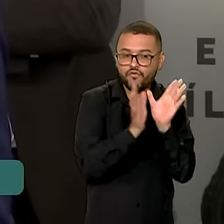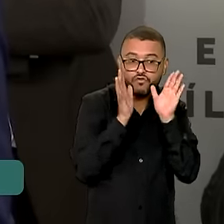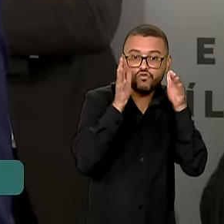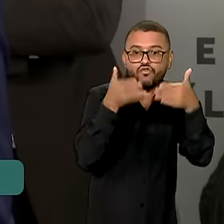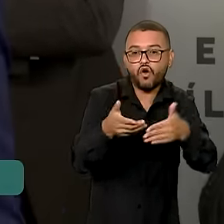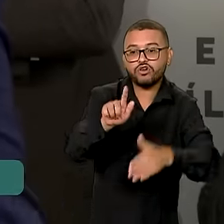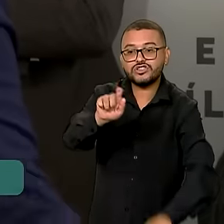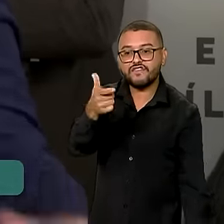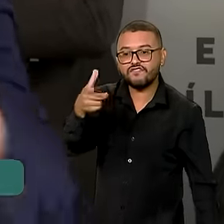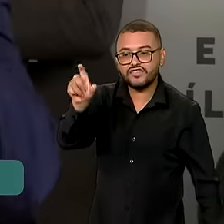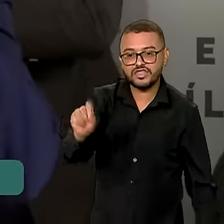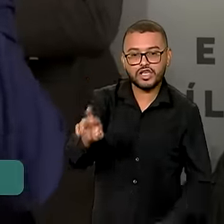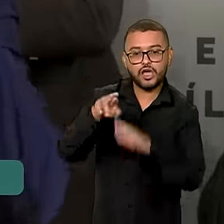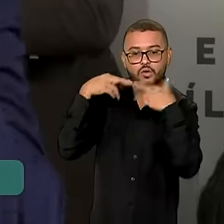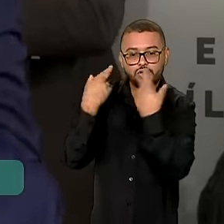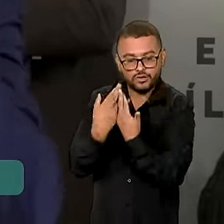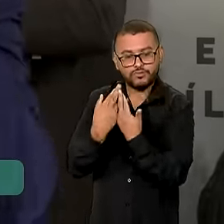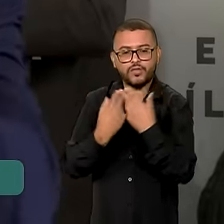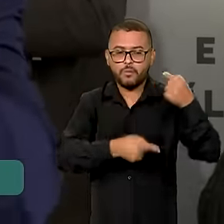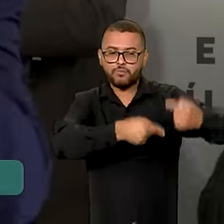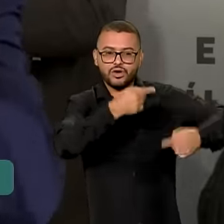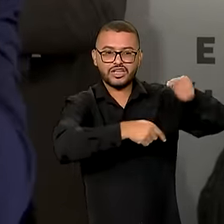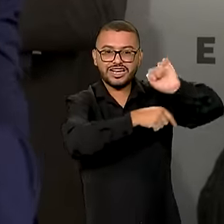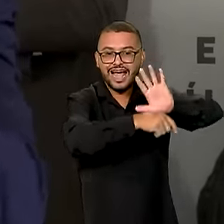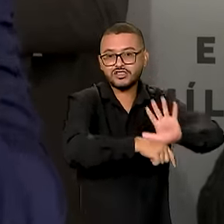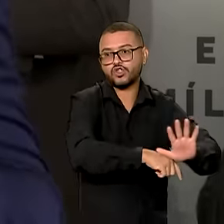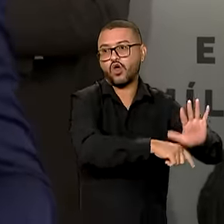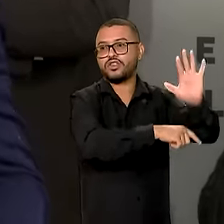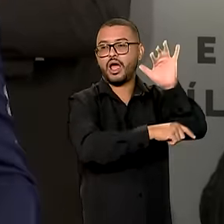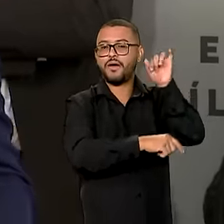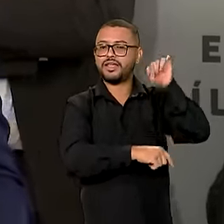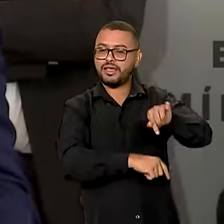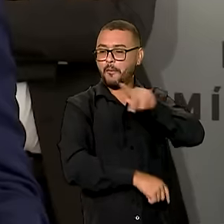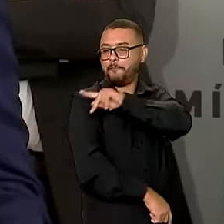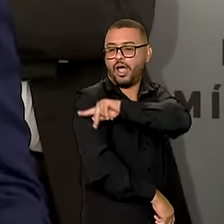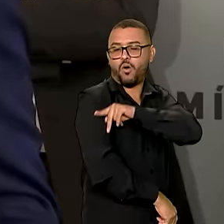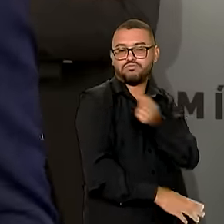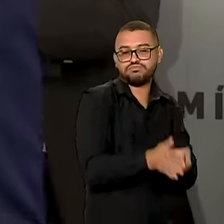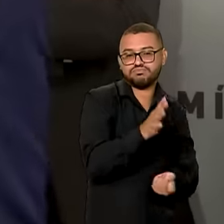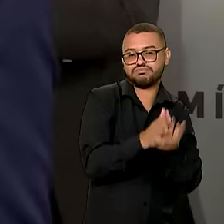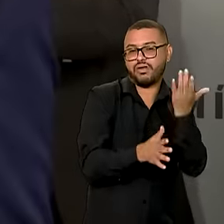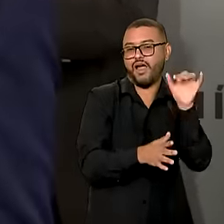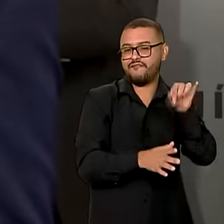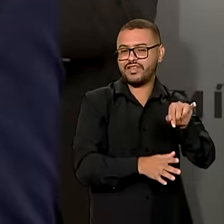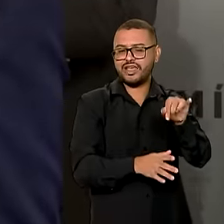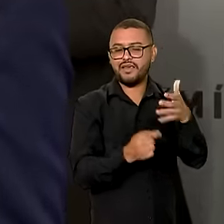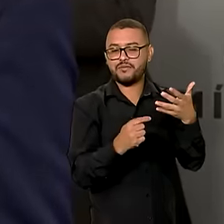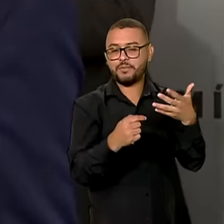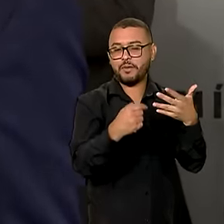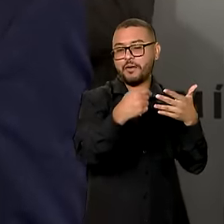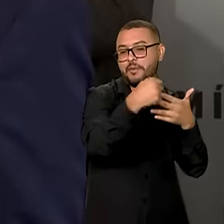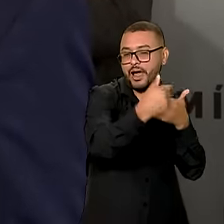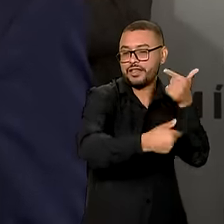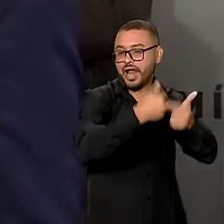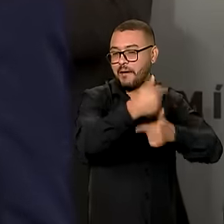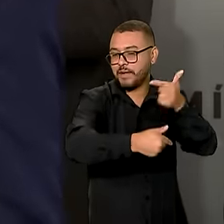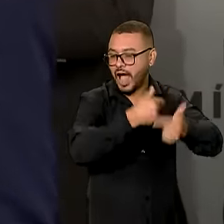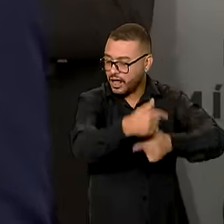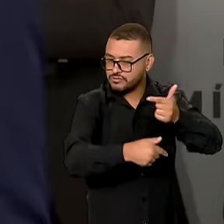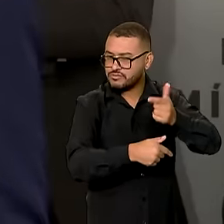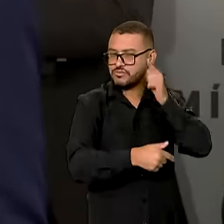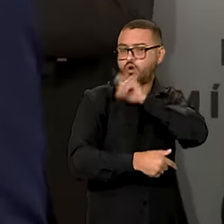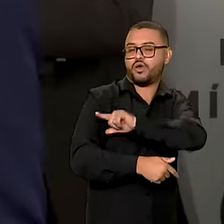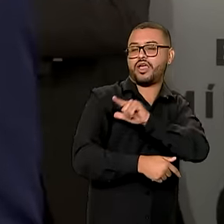do G20. Essas políticas são nacionais, aqui no caso específico do Piauí, eu destaco uma série de iniciativas que envolvem